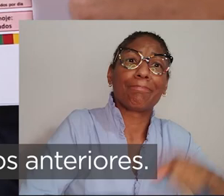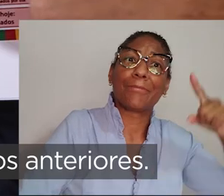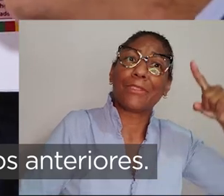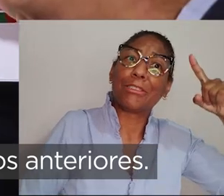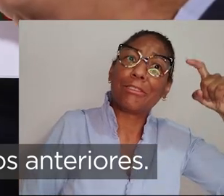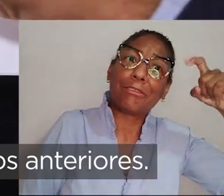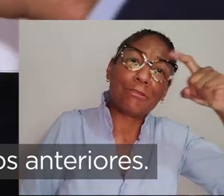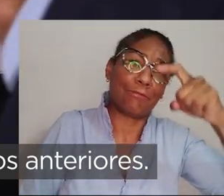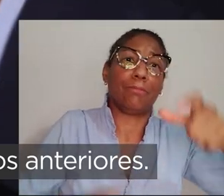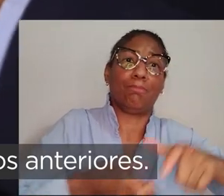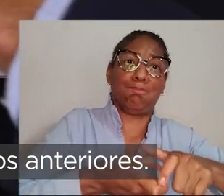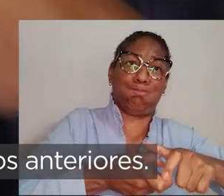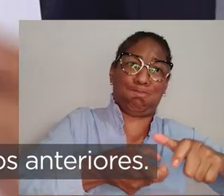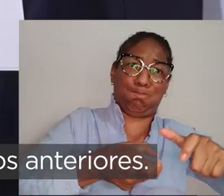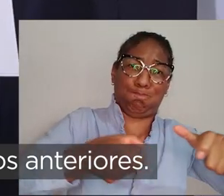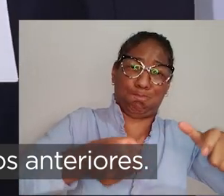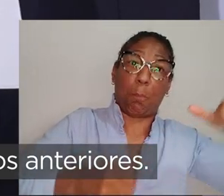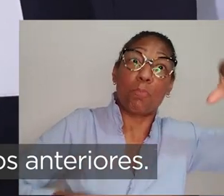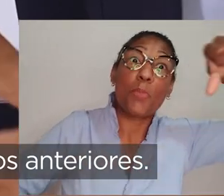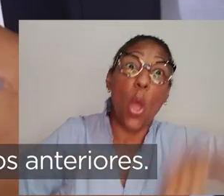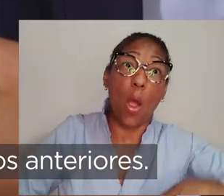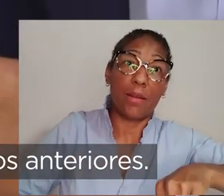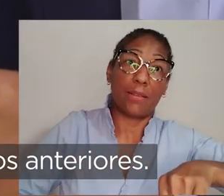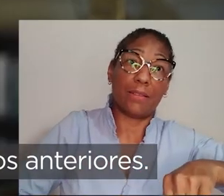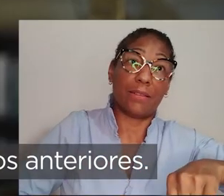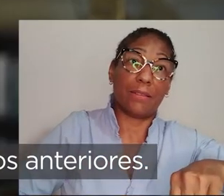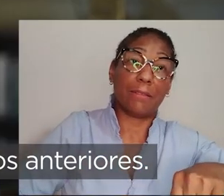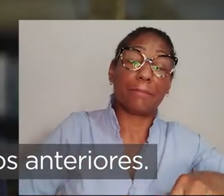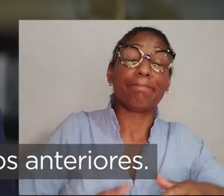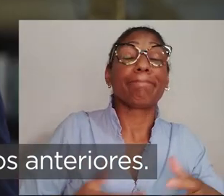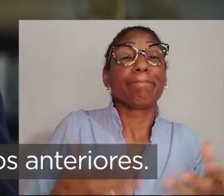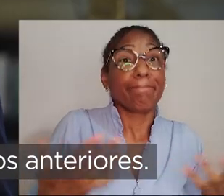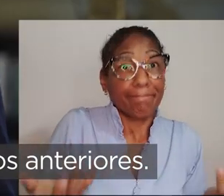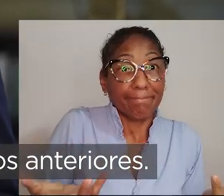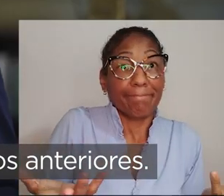vejam a curva bem mais inclinada do que os episódios anteriores.